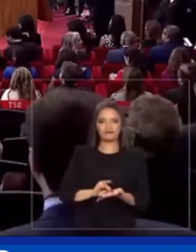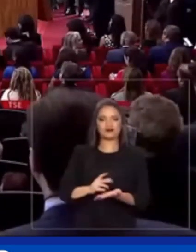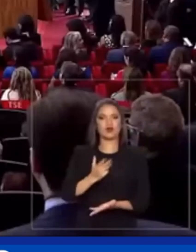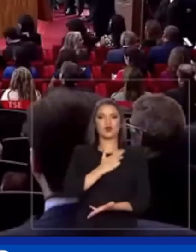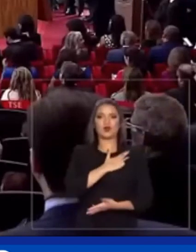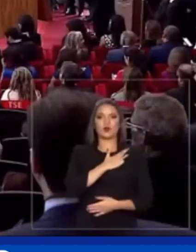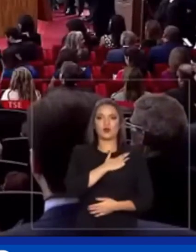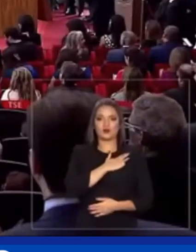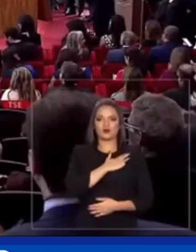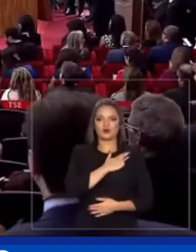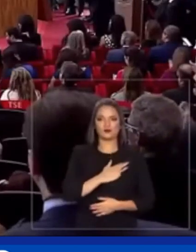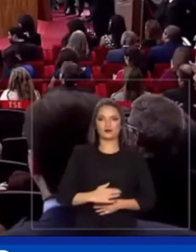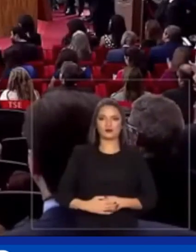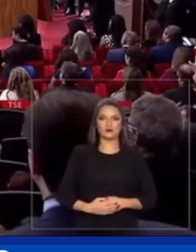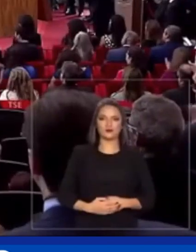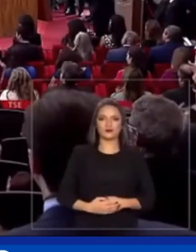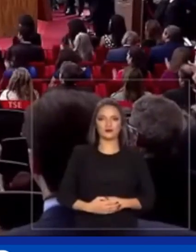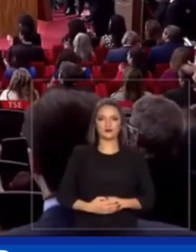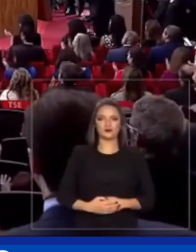Lula da Silva.